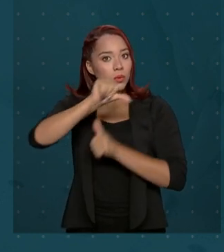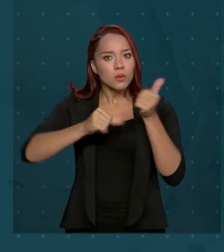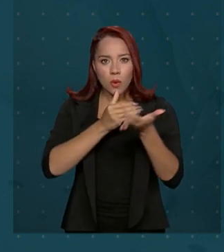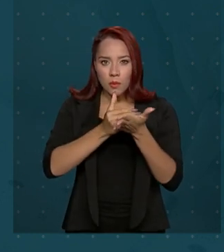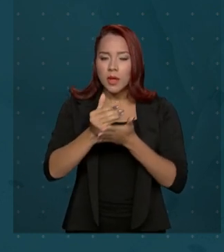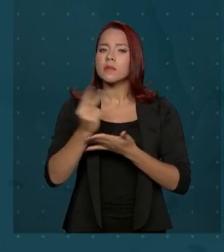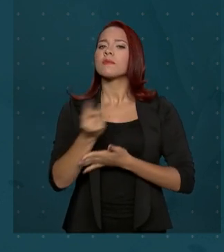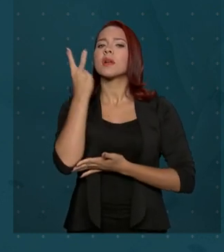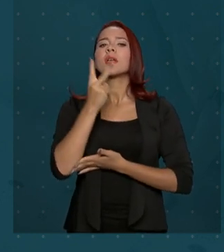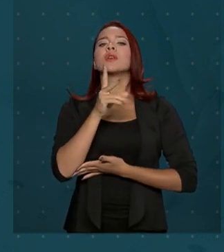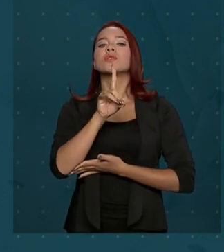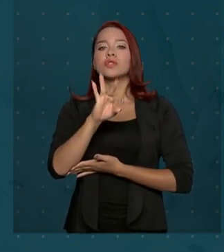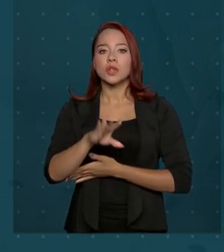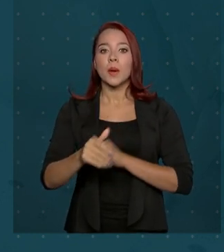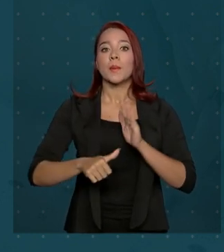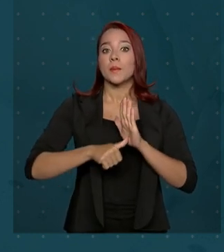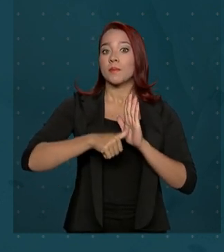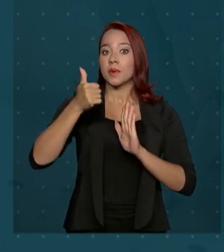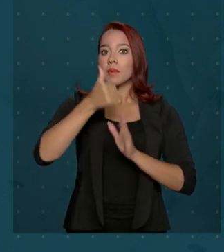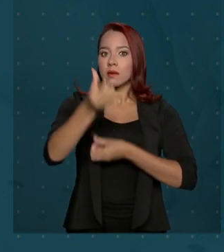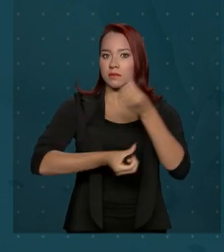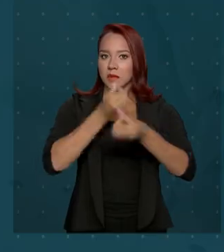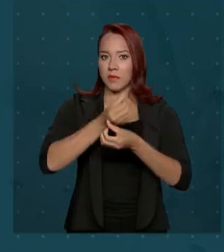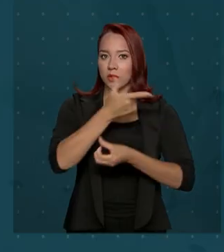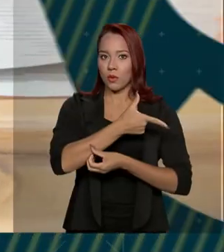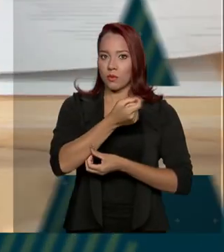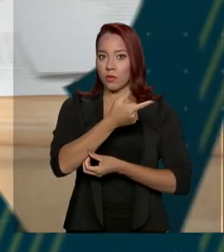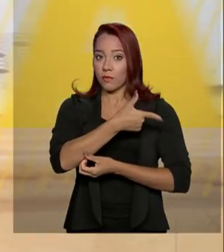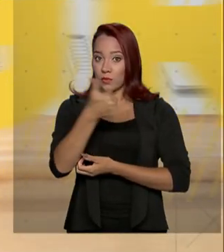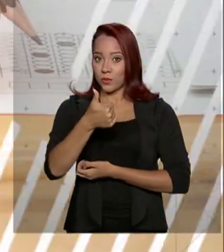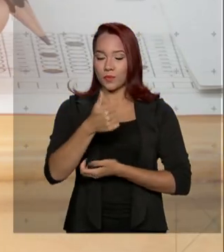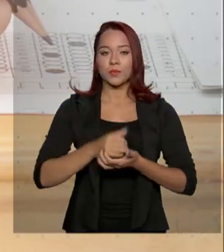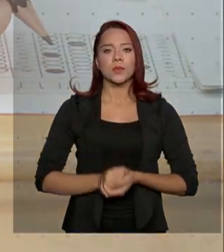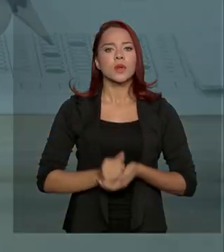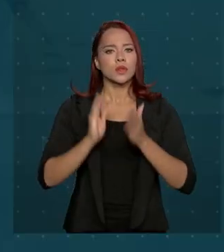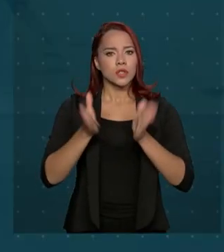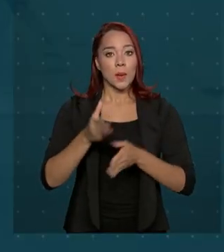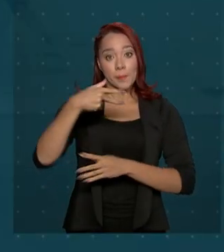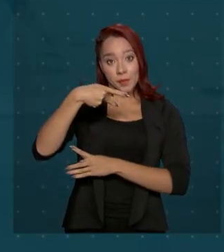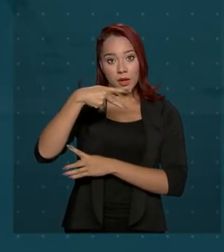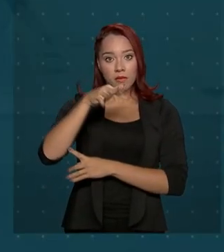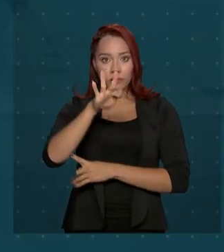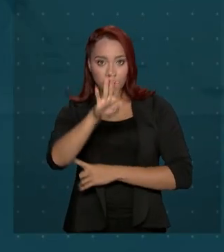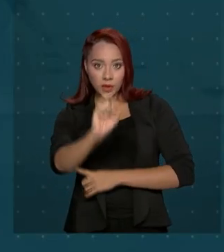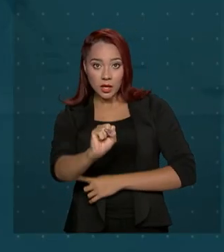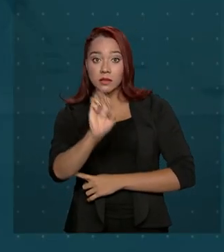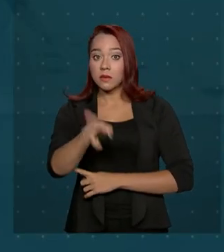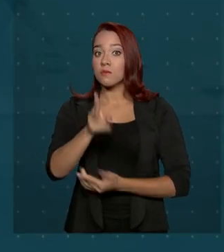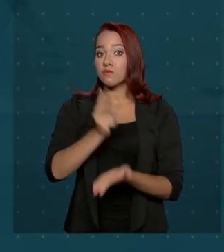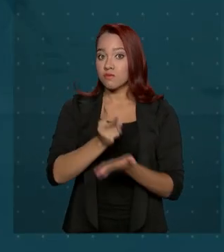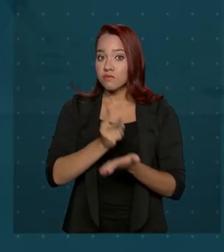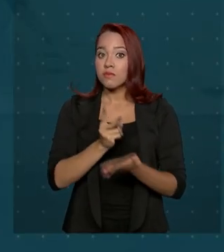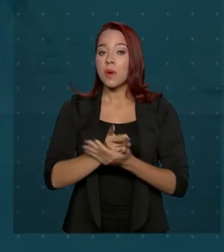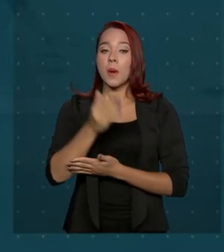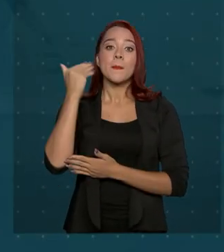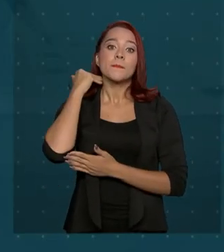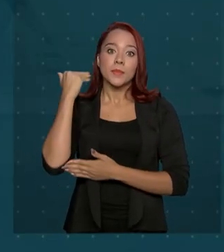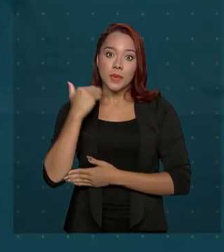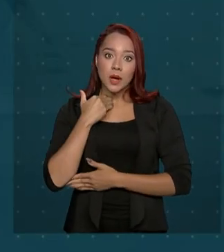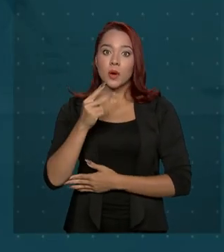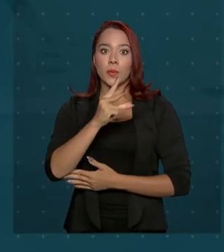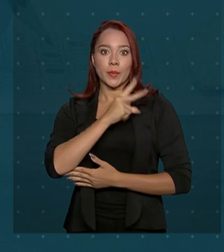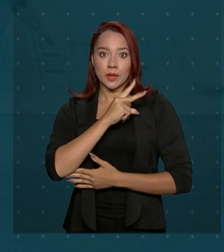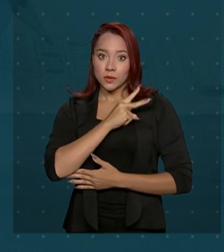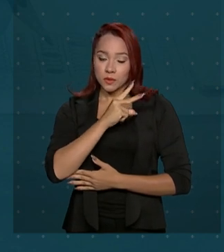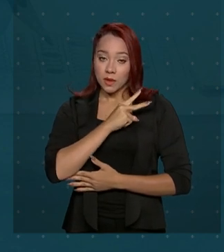começam a valer a partir do primeiro semestre de 2021. Já o PFIES, que é mantido por fundos constitucionais e